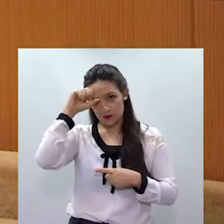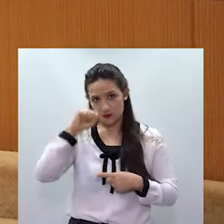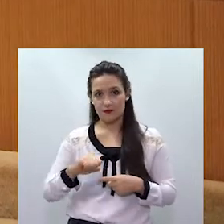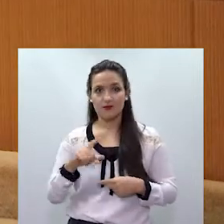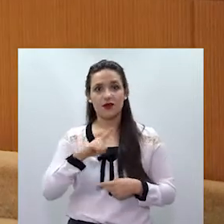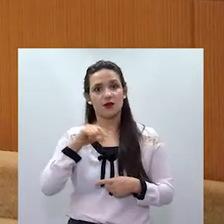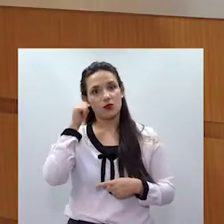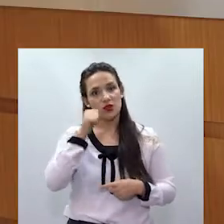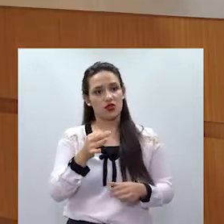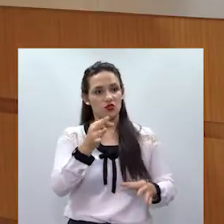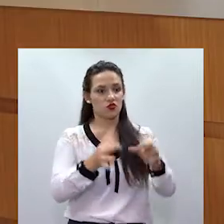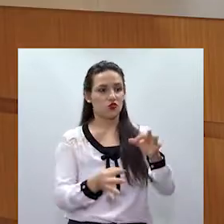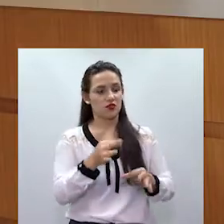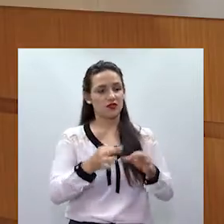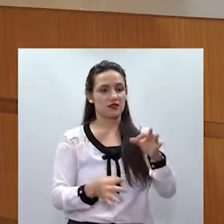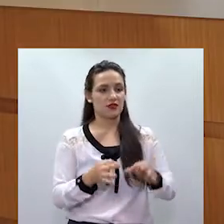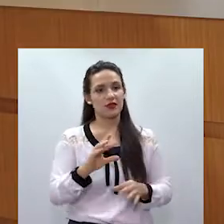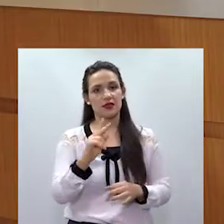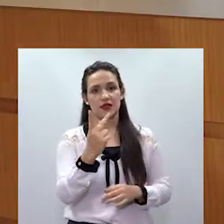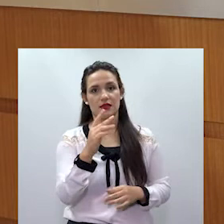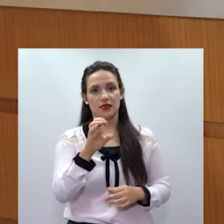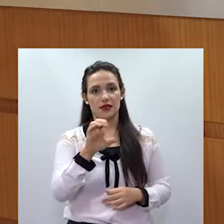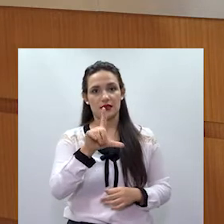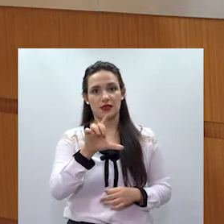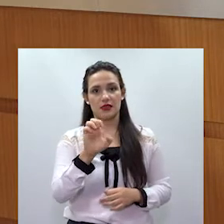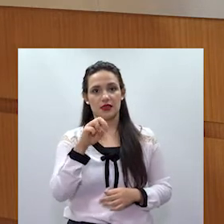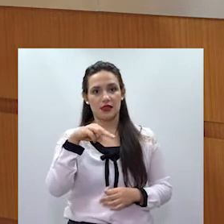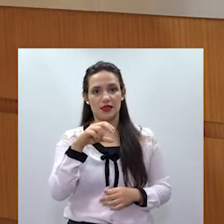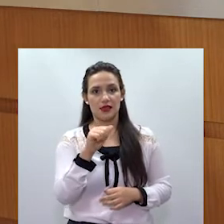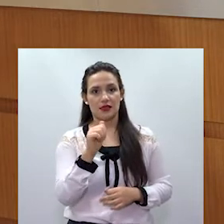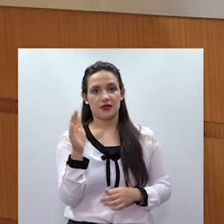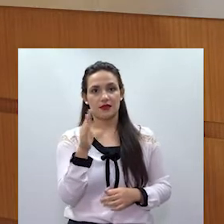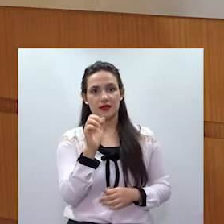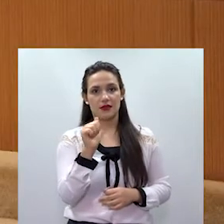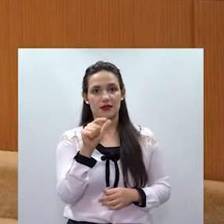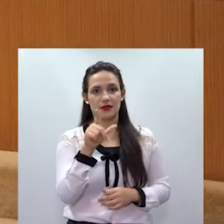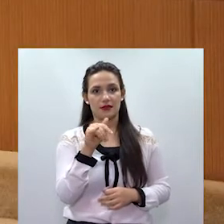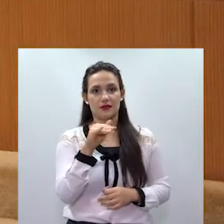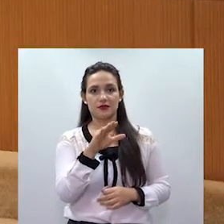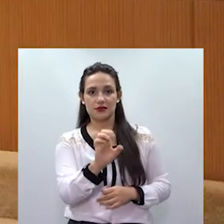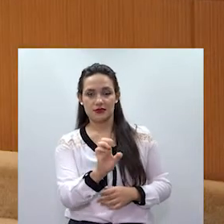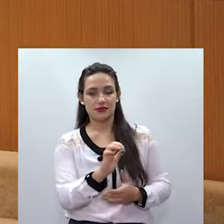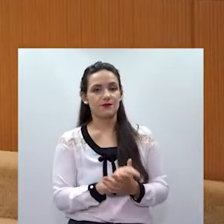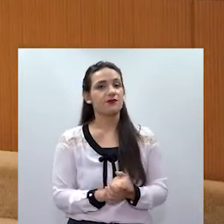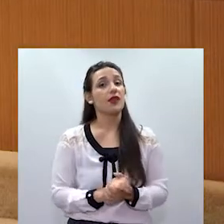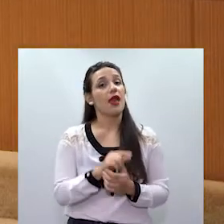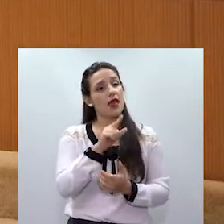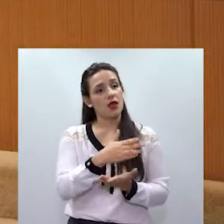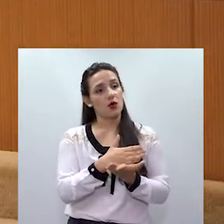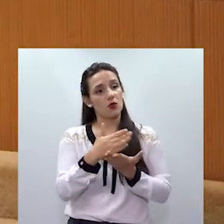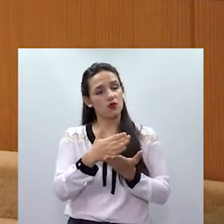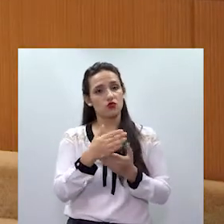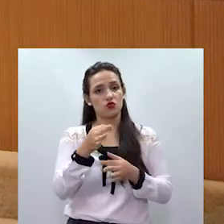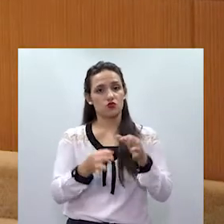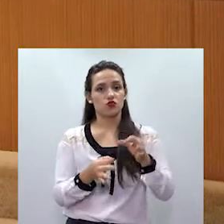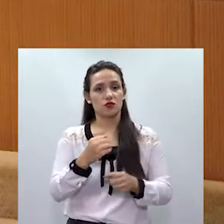comigo a juiz Helena Alice Machado Coelho, que ingressou na magistratura em dezembro de 2004,